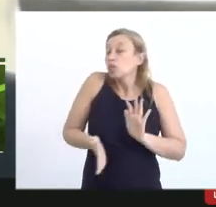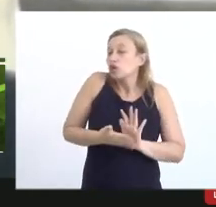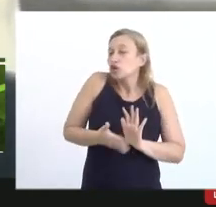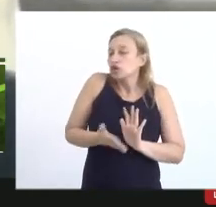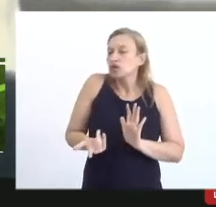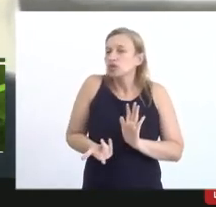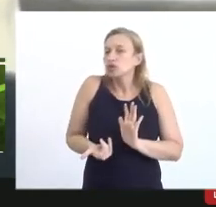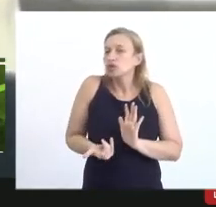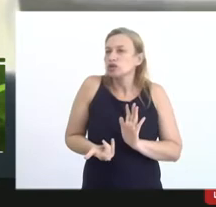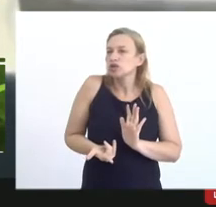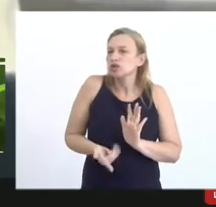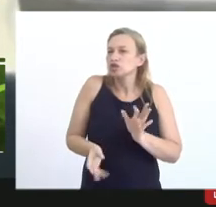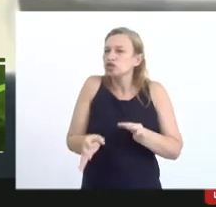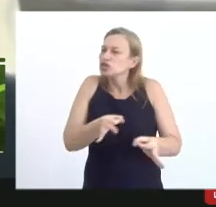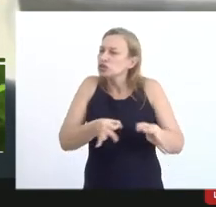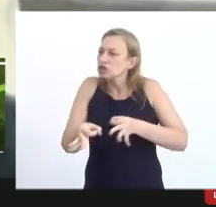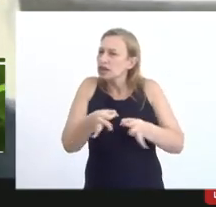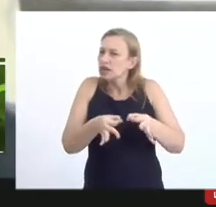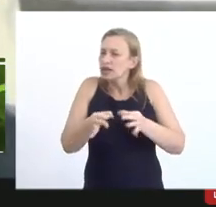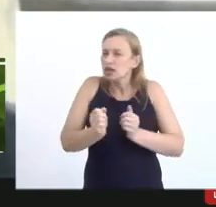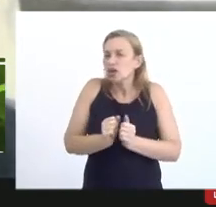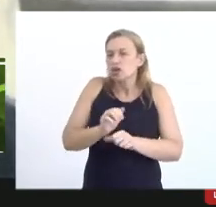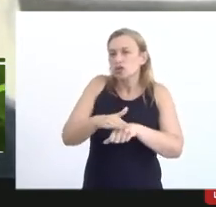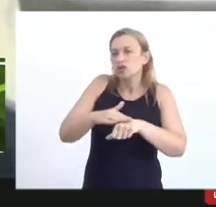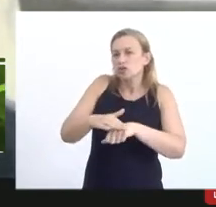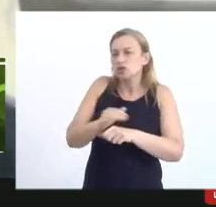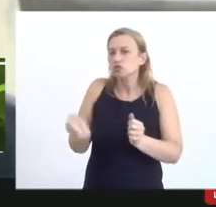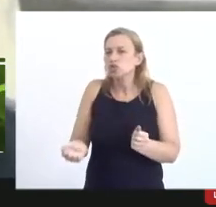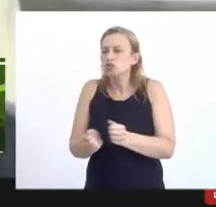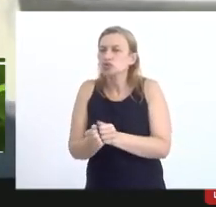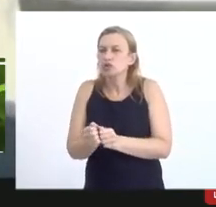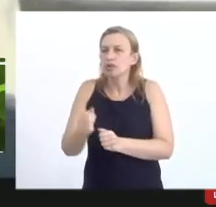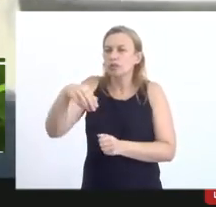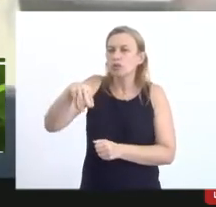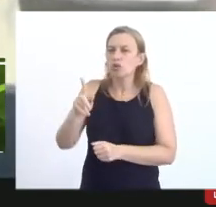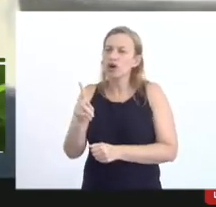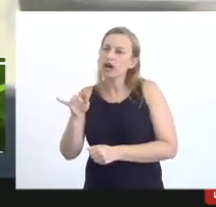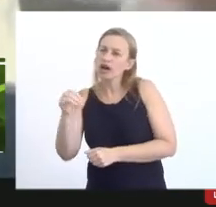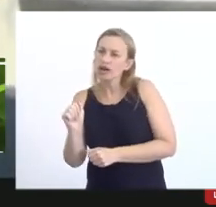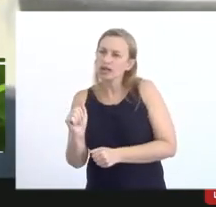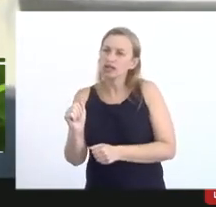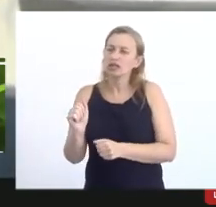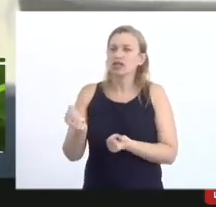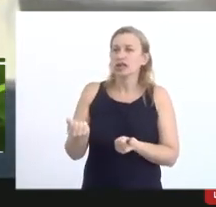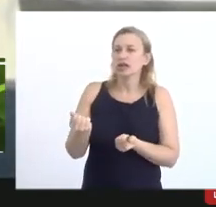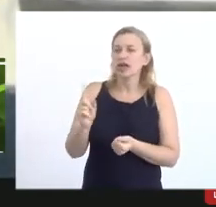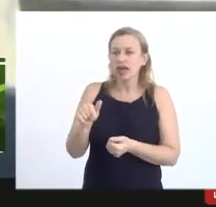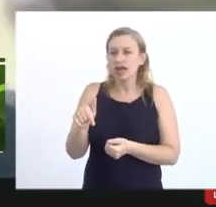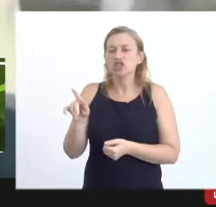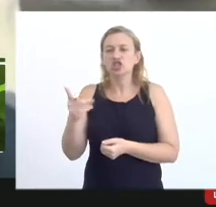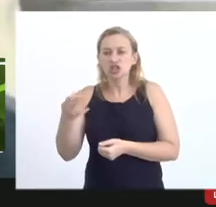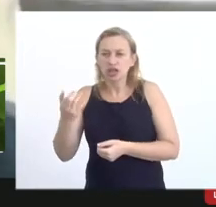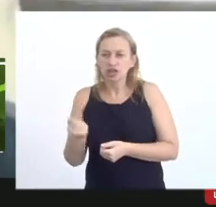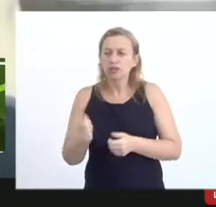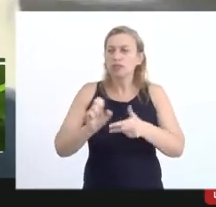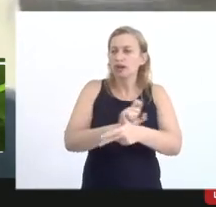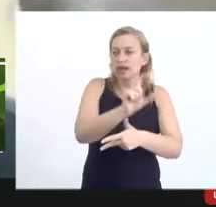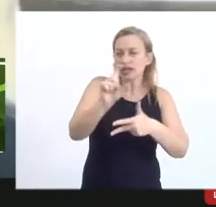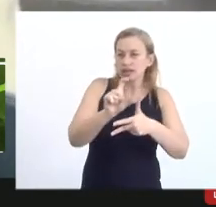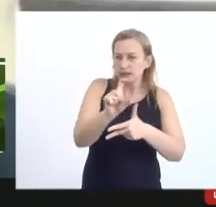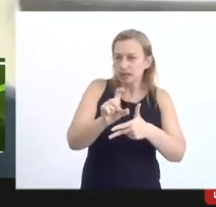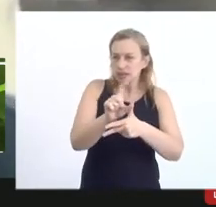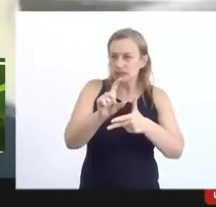gente conversou junto com a Morgana ele é genérico aberto para dar liberdade para o executivo